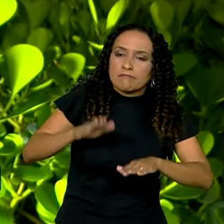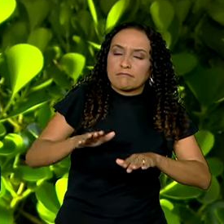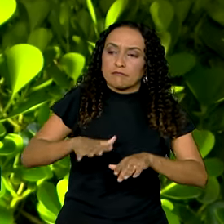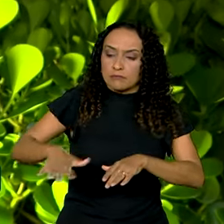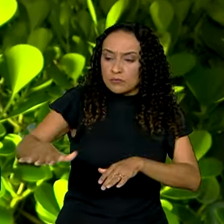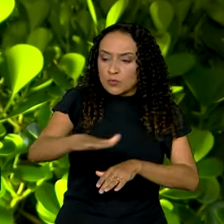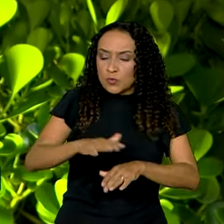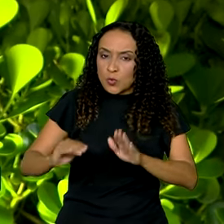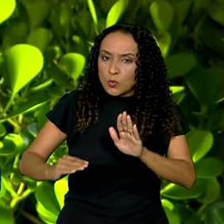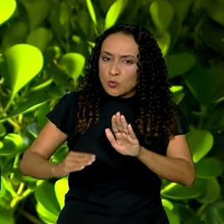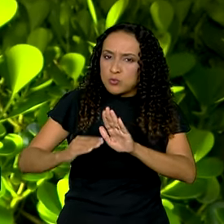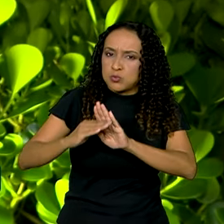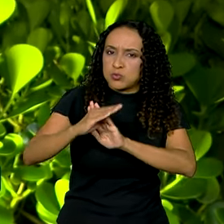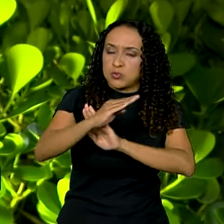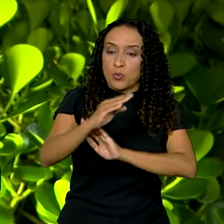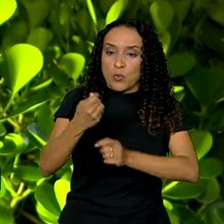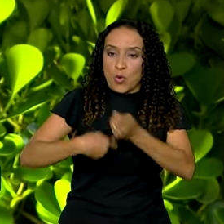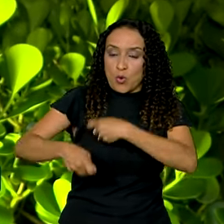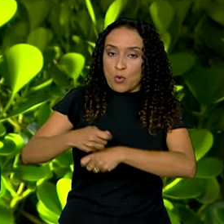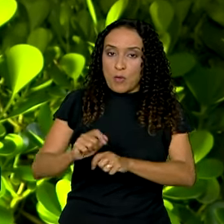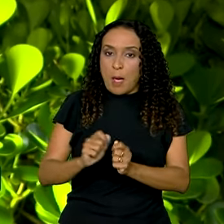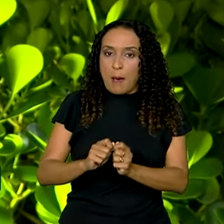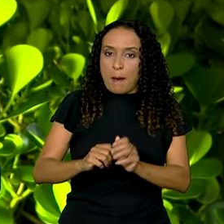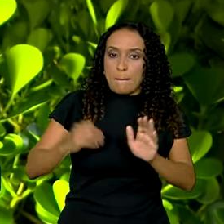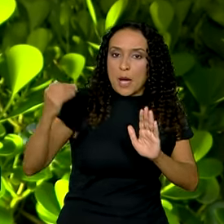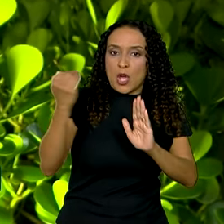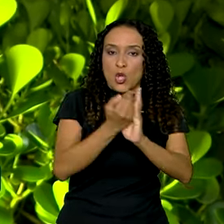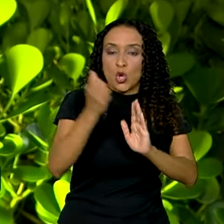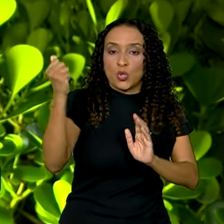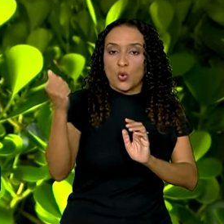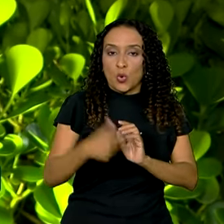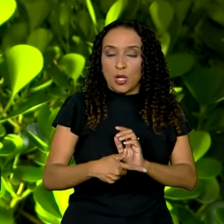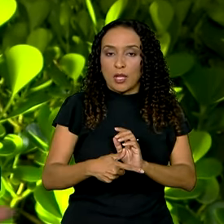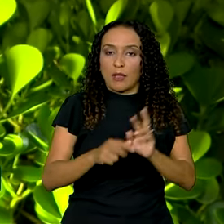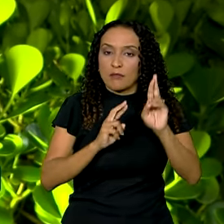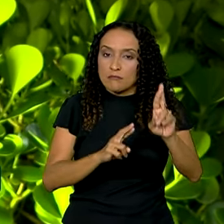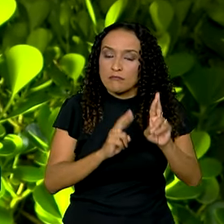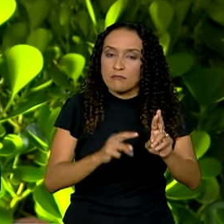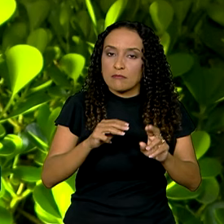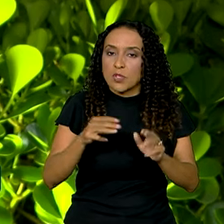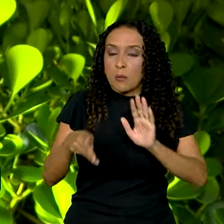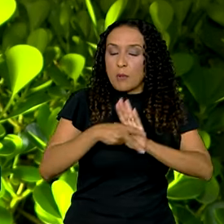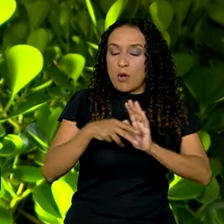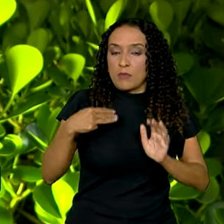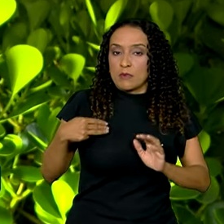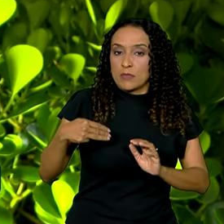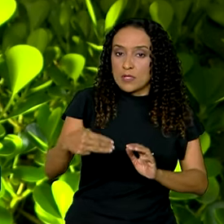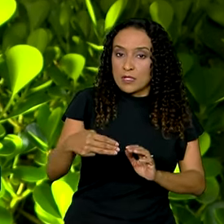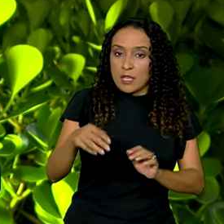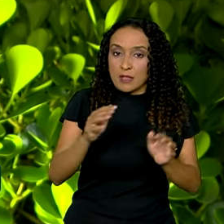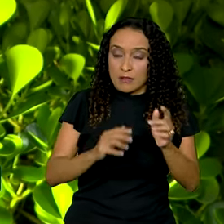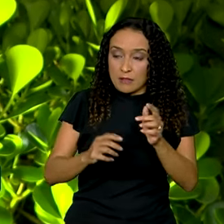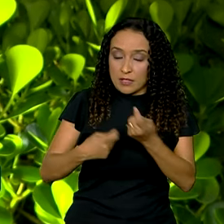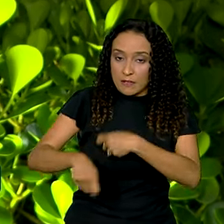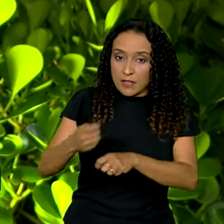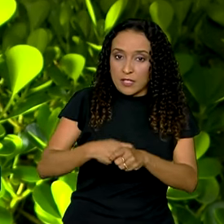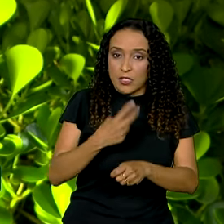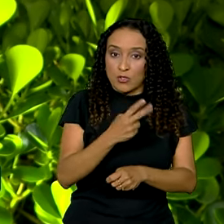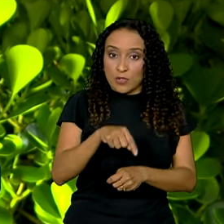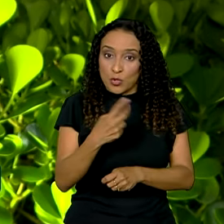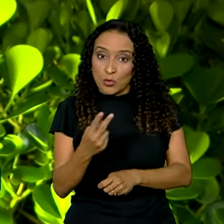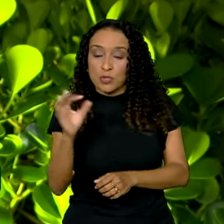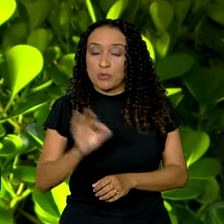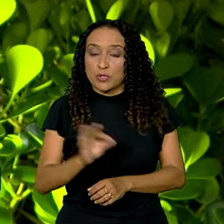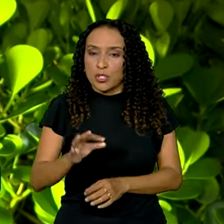de um crescimento para a economia este ano maior do que a estimativa do próprio Ministério da Fazenda, que é de 2,2%. Haddad lembrou que todos